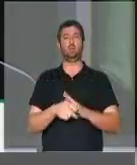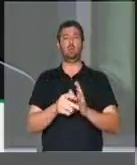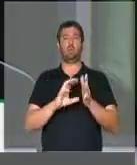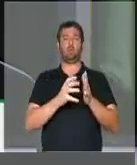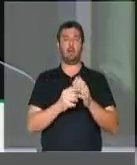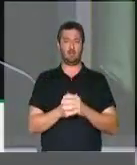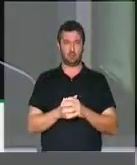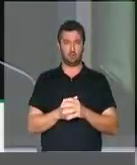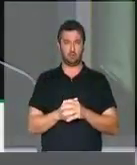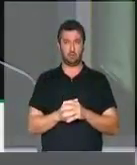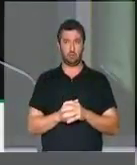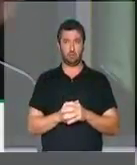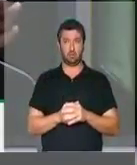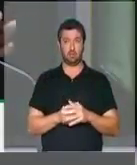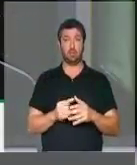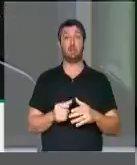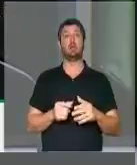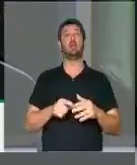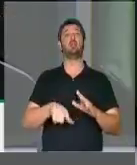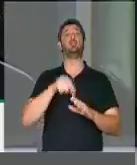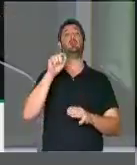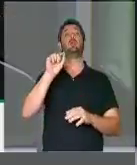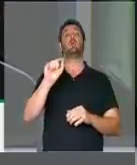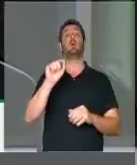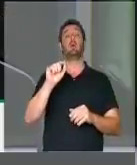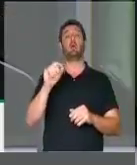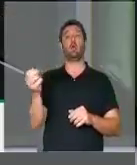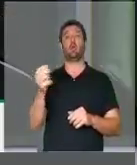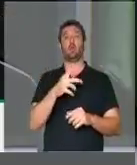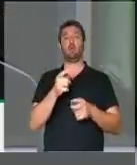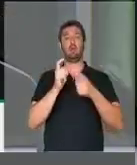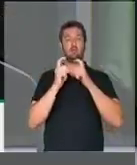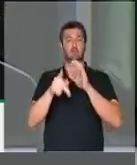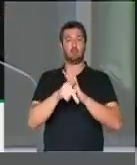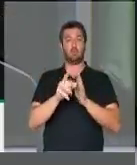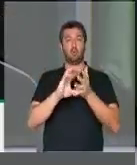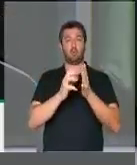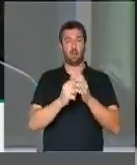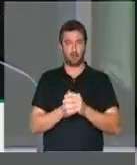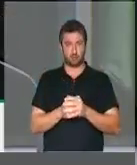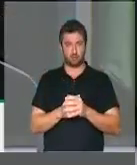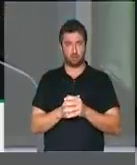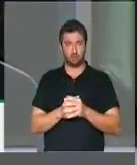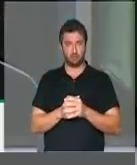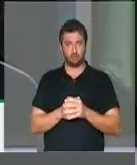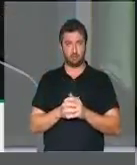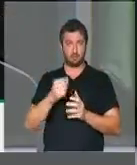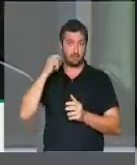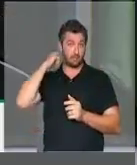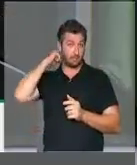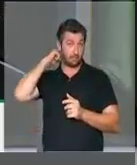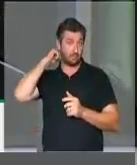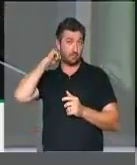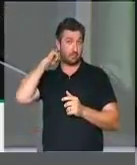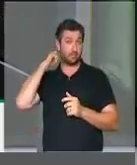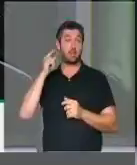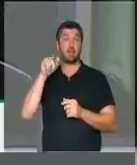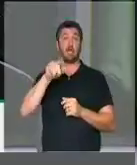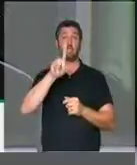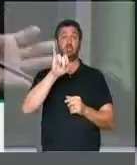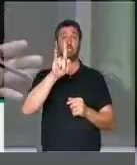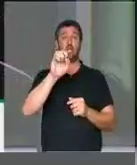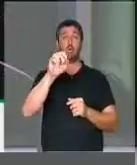lideranças políticas do nosso partido, que elegeu a nova direção do partido, sob o comando, para concluir, do presidente Diego